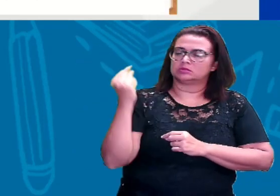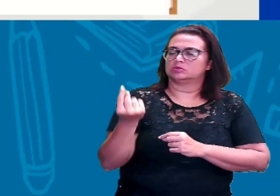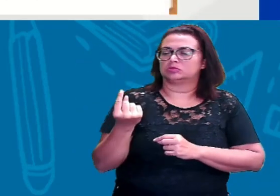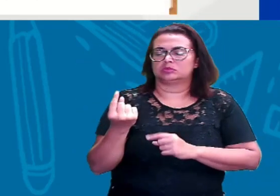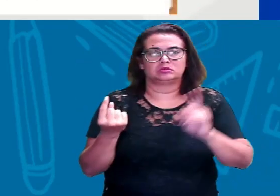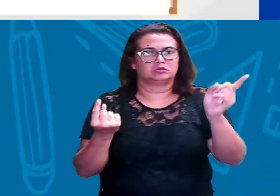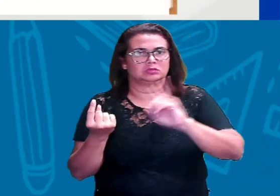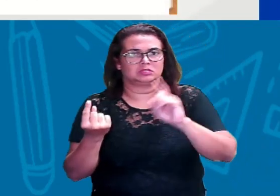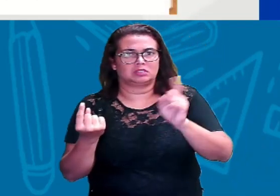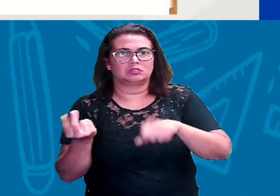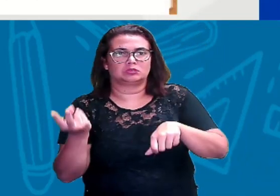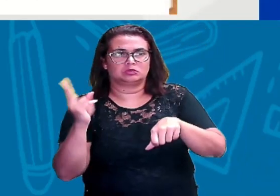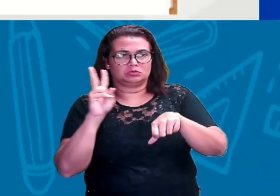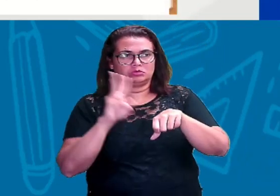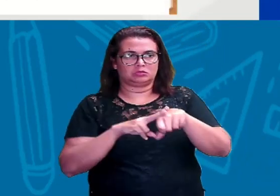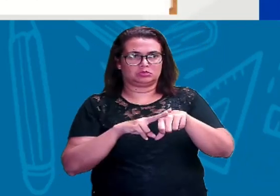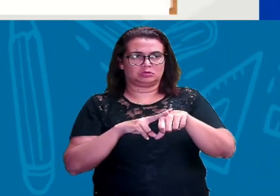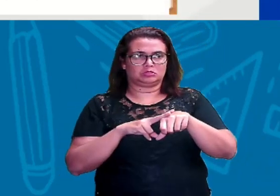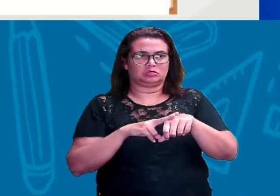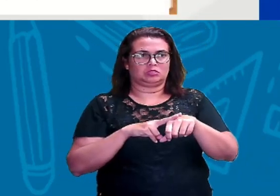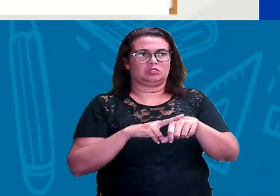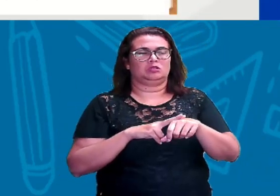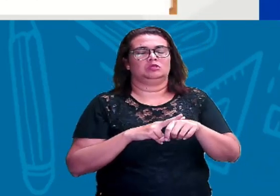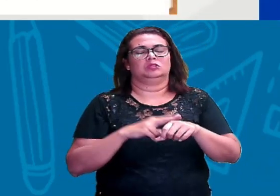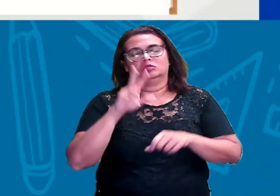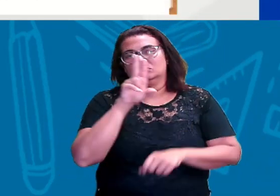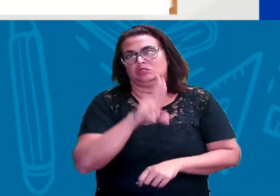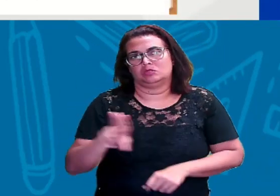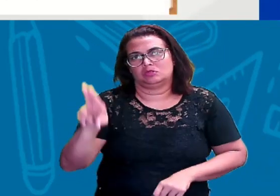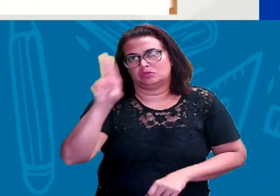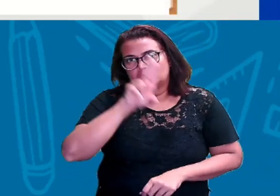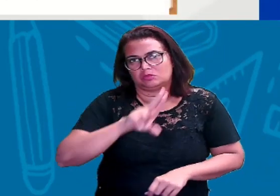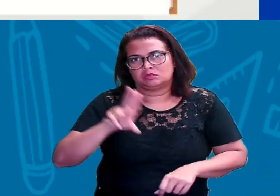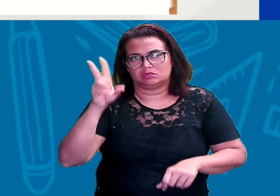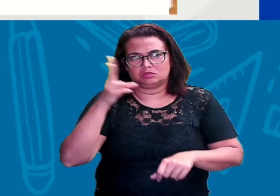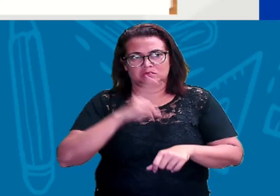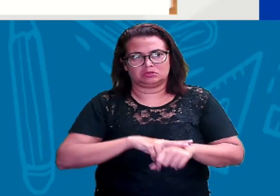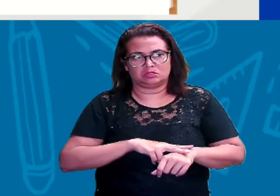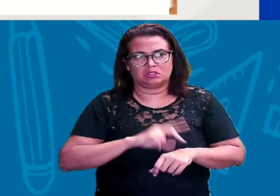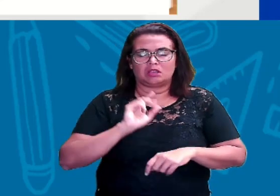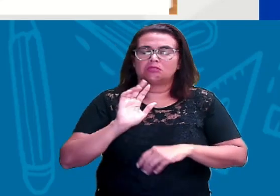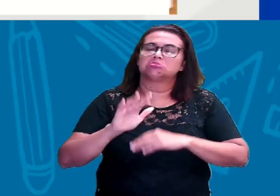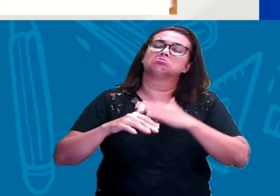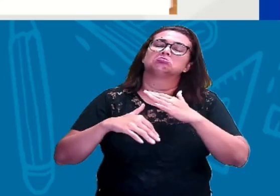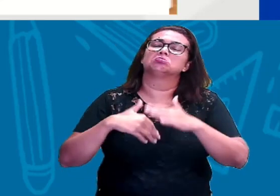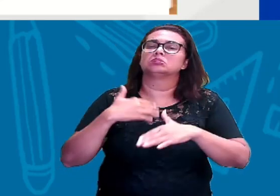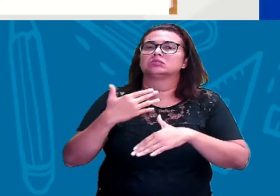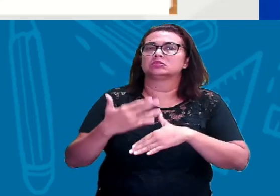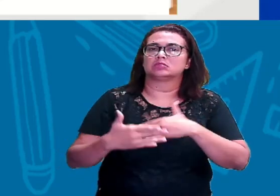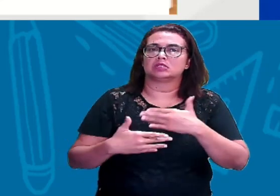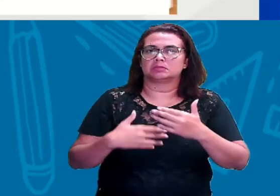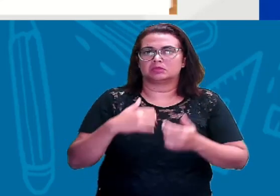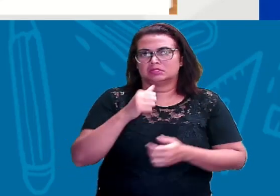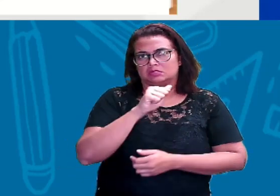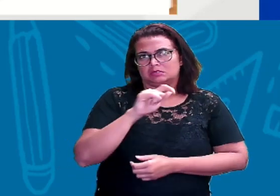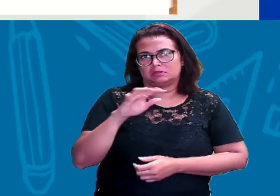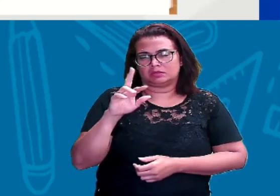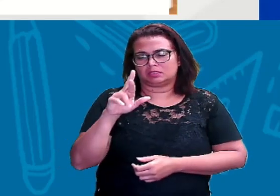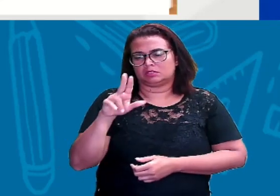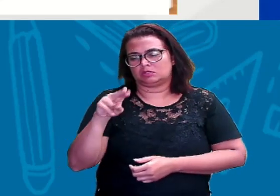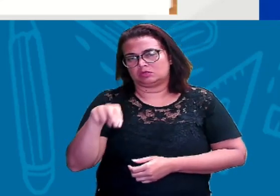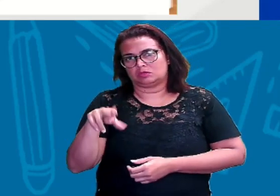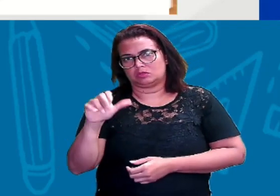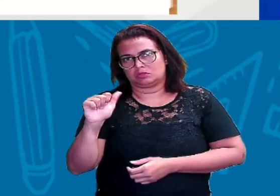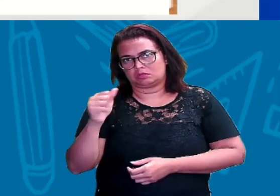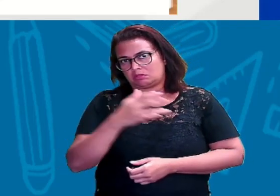Ficaram também os dois, sendo controlados os dois. Mas, tempos depois, o alfabeto aí da Junas ficou esquecido e